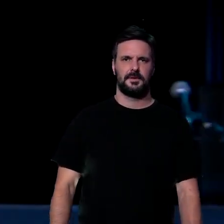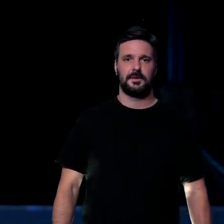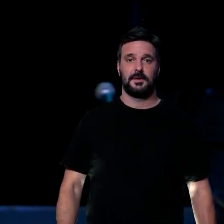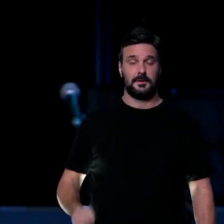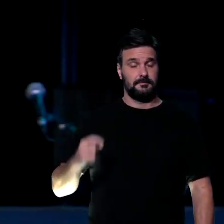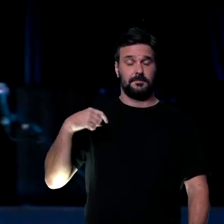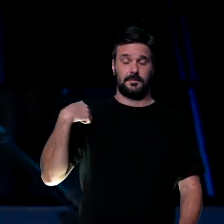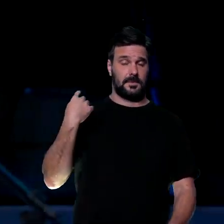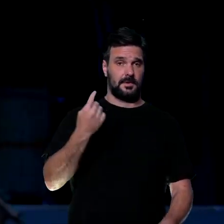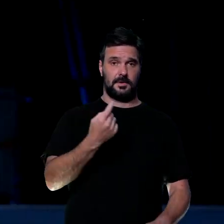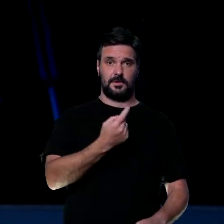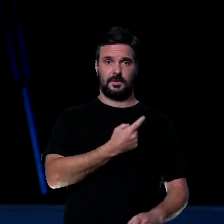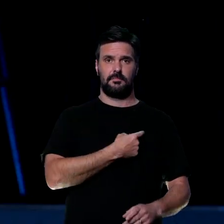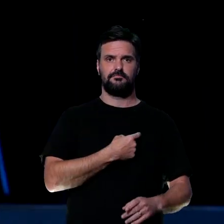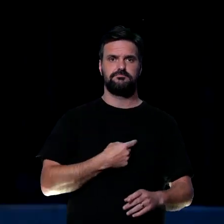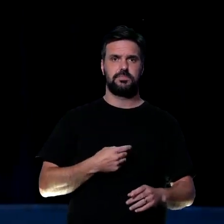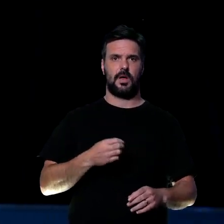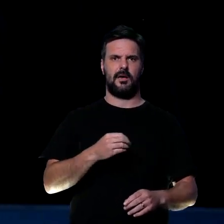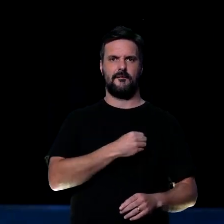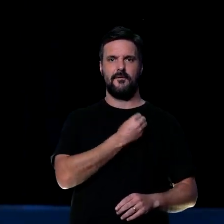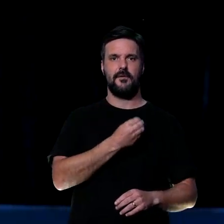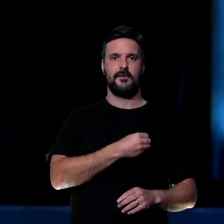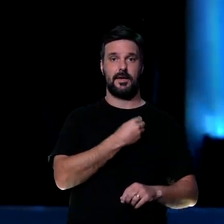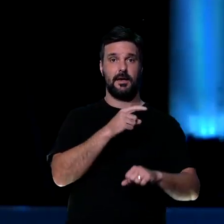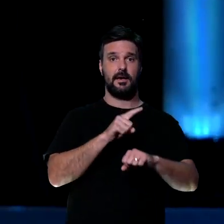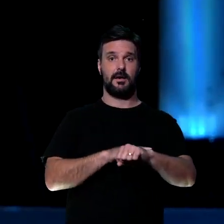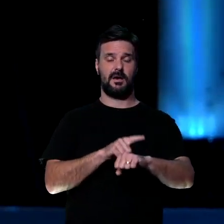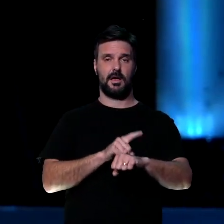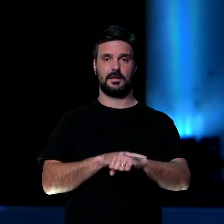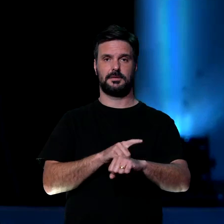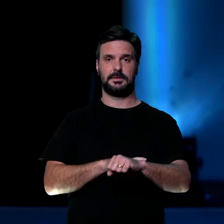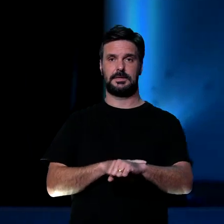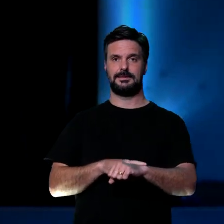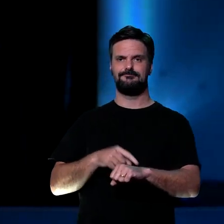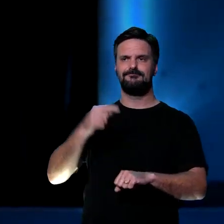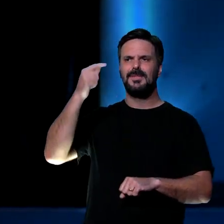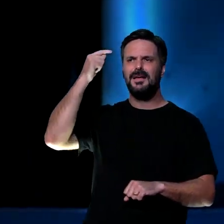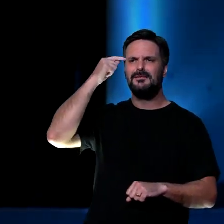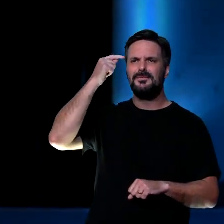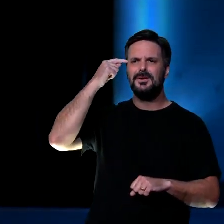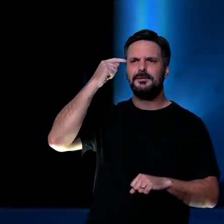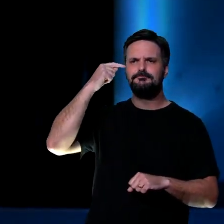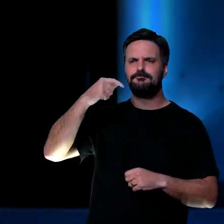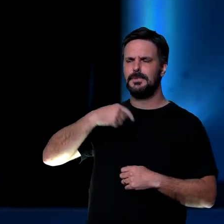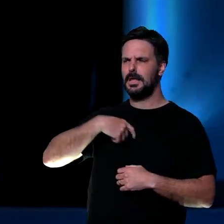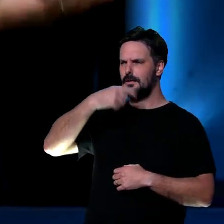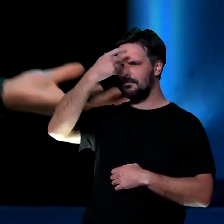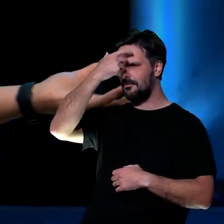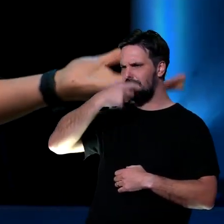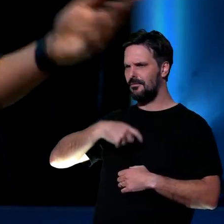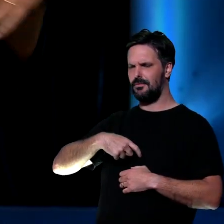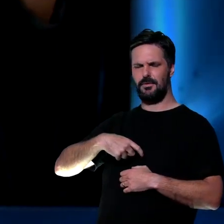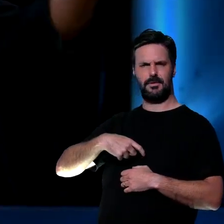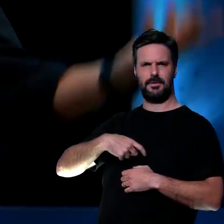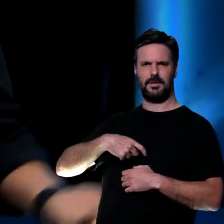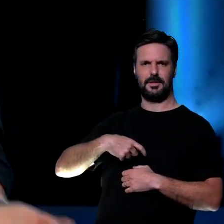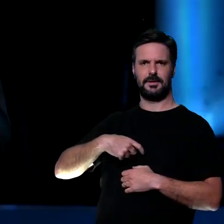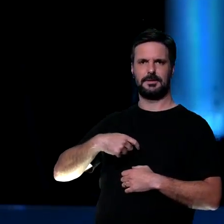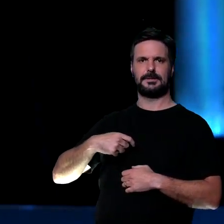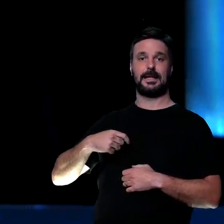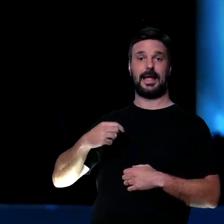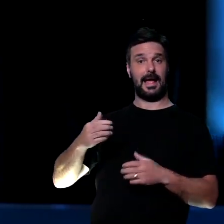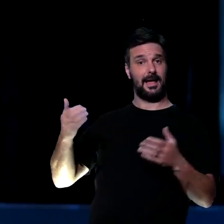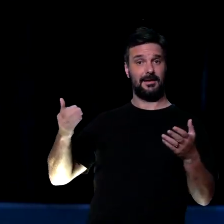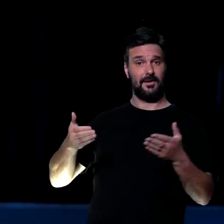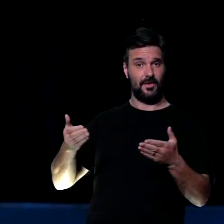Nós vivemos em uma época muito de consumo, de pensar apenas em nós mesmos. Na verdade, sempre foi assim. A gente fala que é